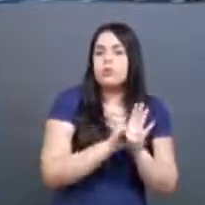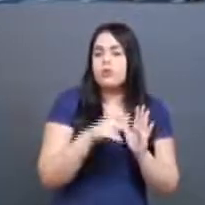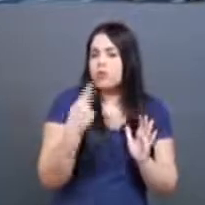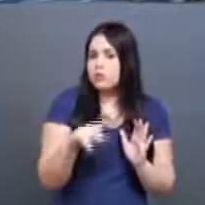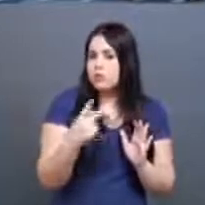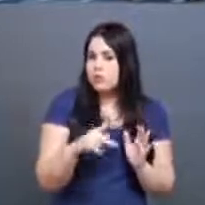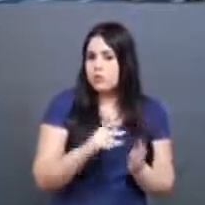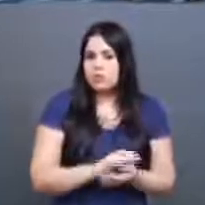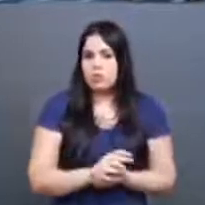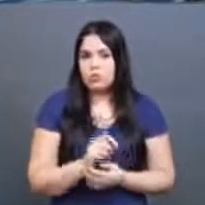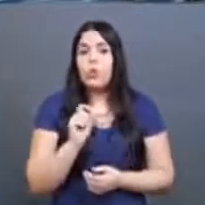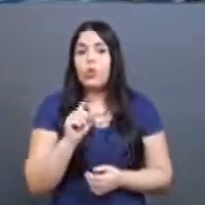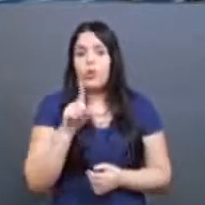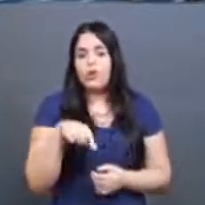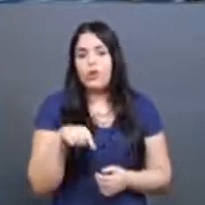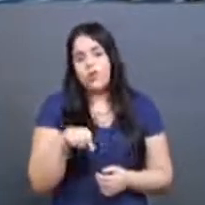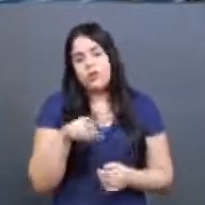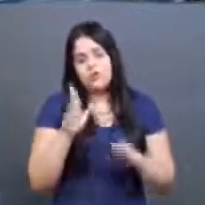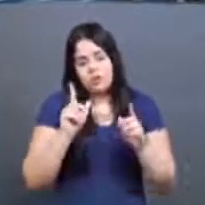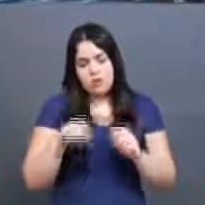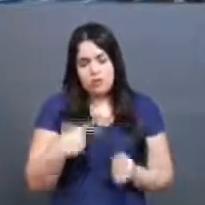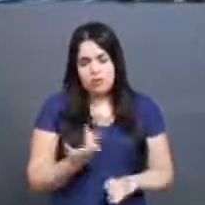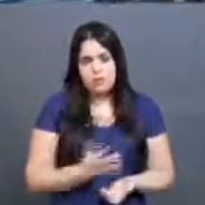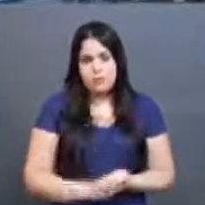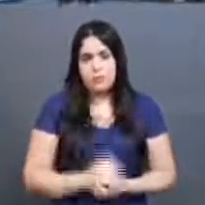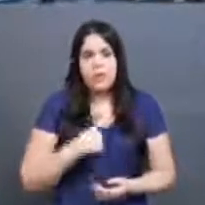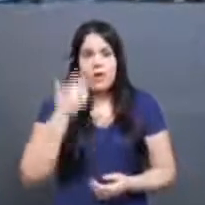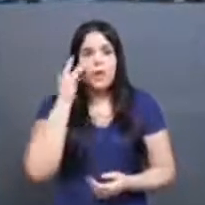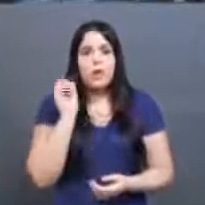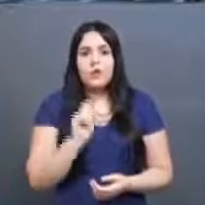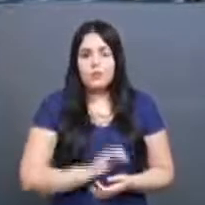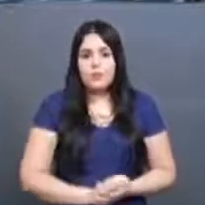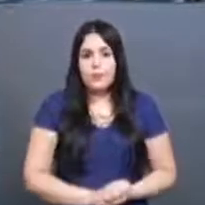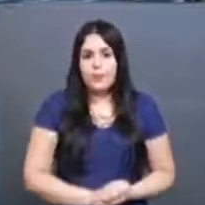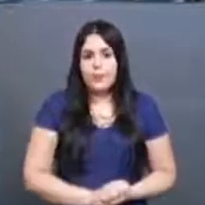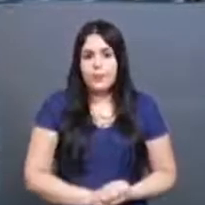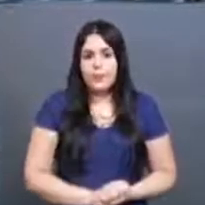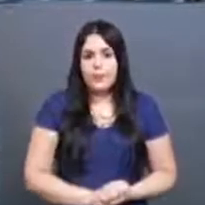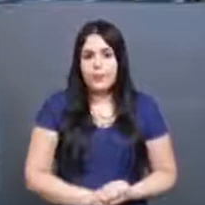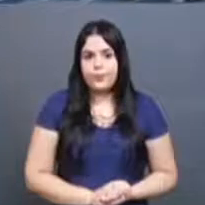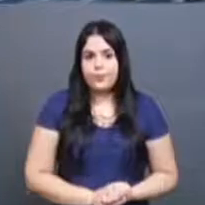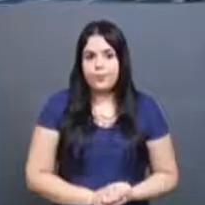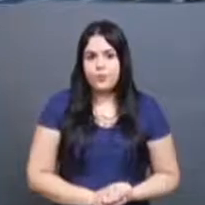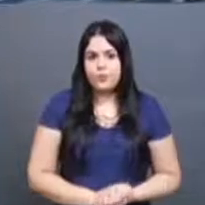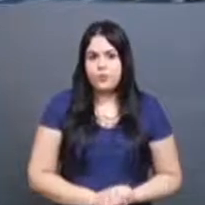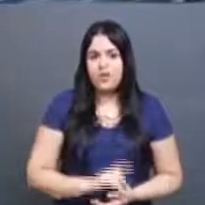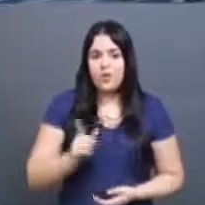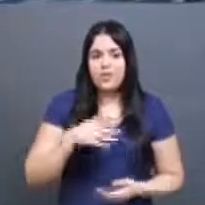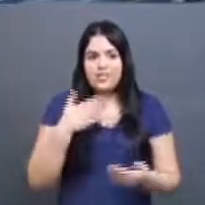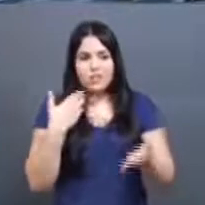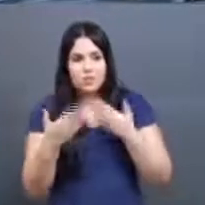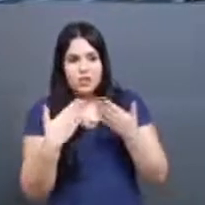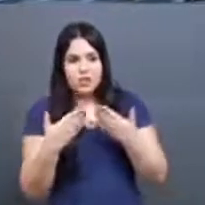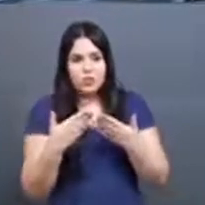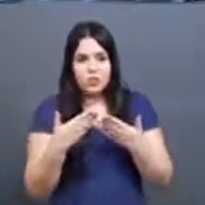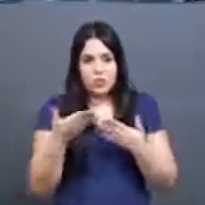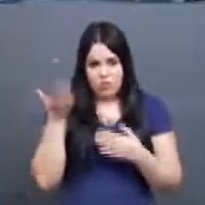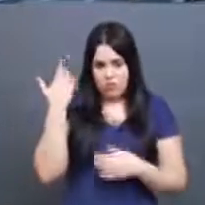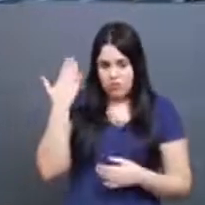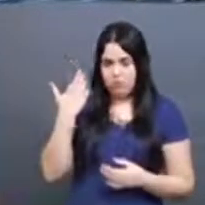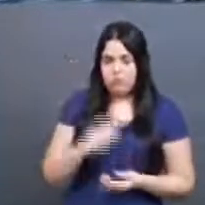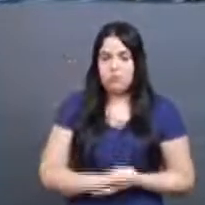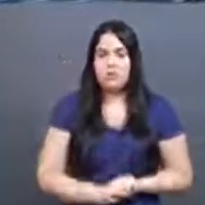nos define. Então, acho que, até pelo fato de não ser tão debatido naquela época, eu acho que, primeiro,